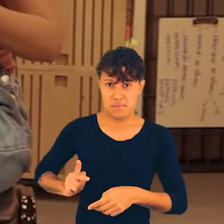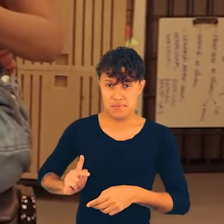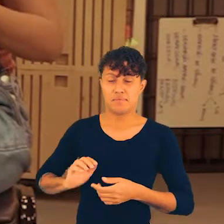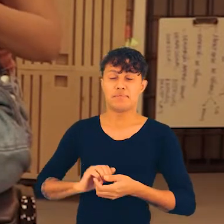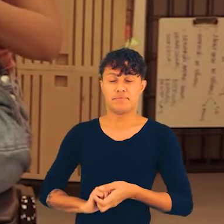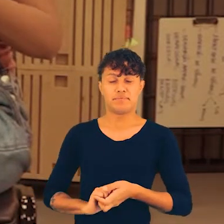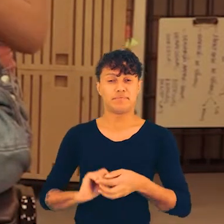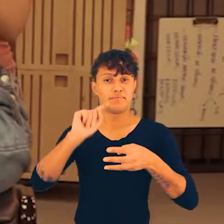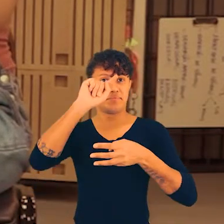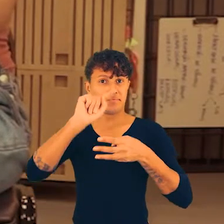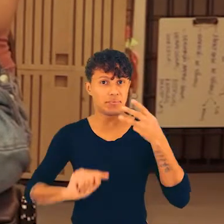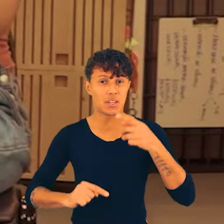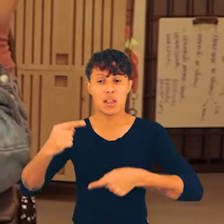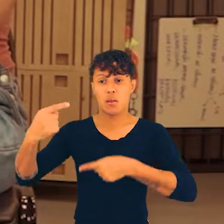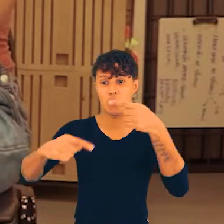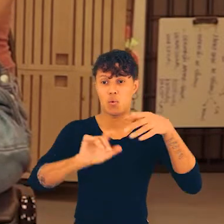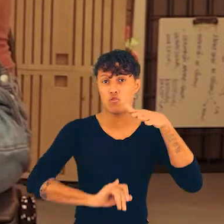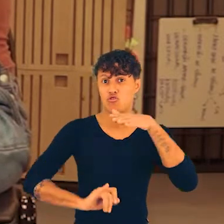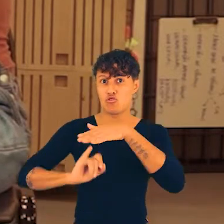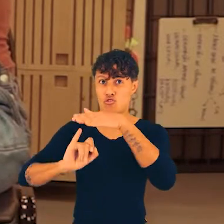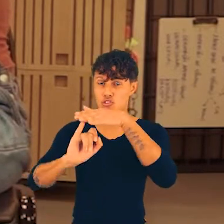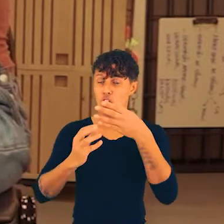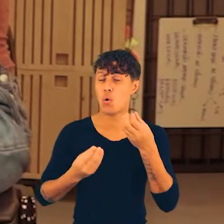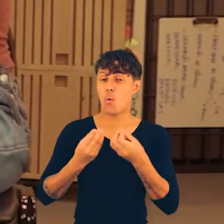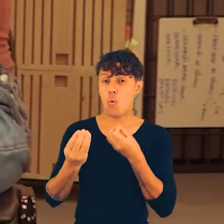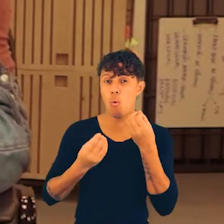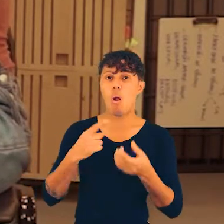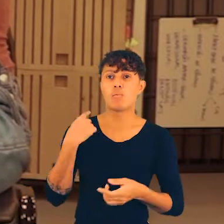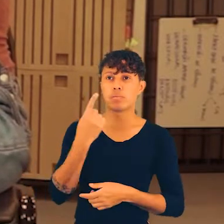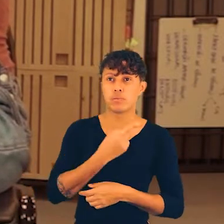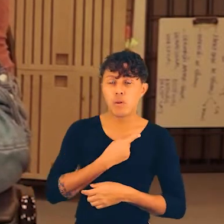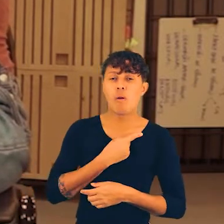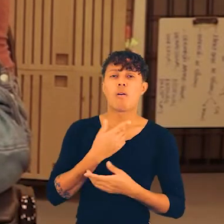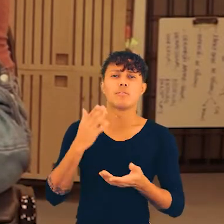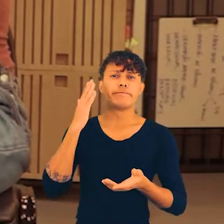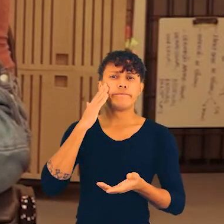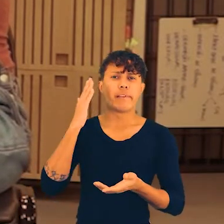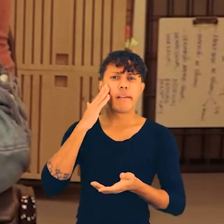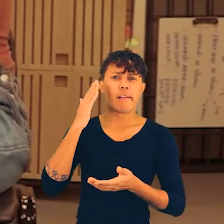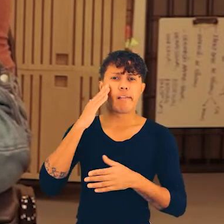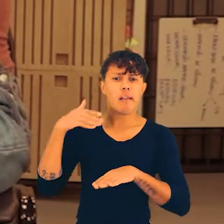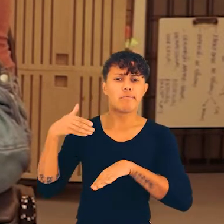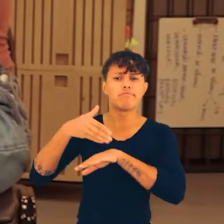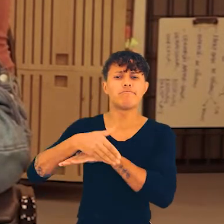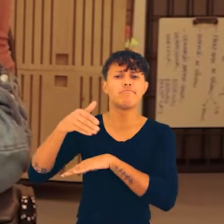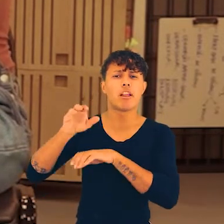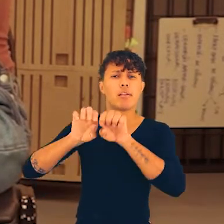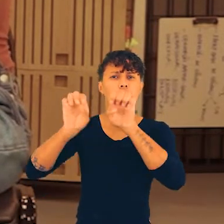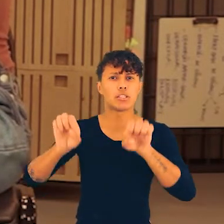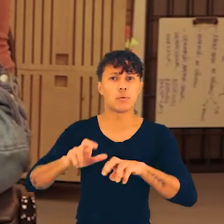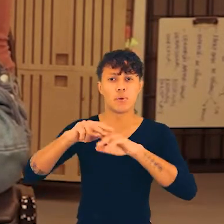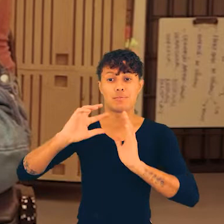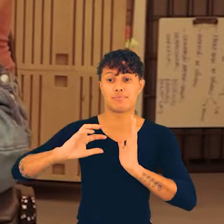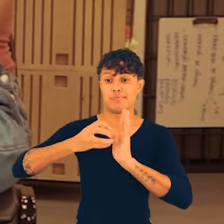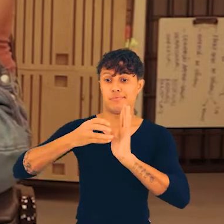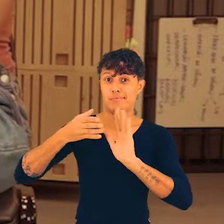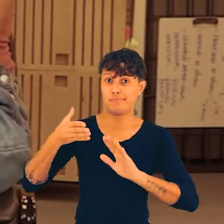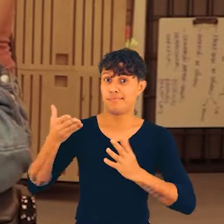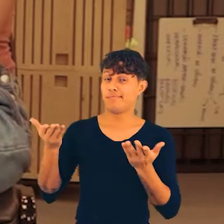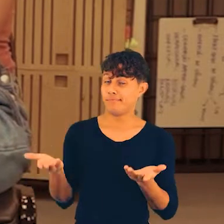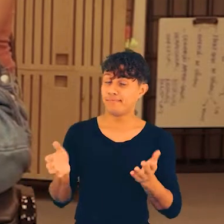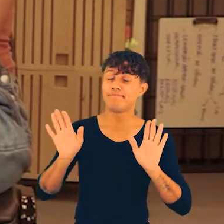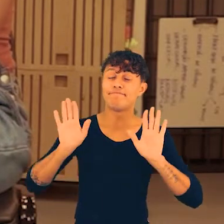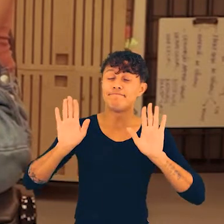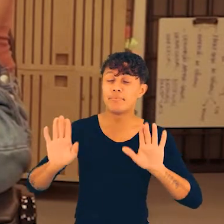e a presidência. Essa é a política institucional, que a única forma de você entrar nessa estrutura é pela via